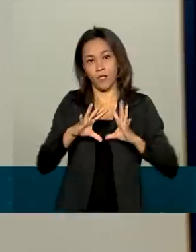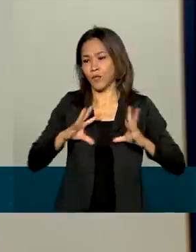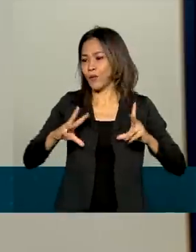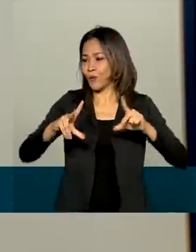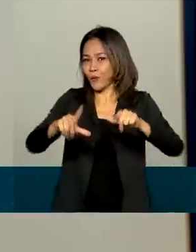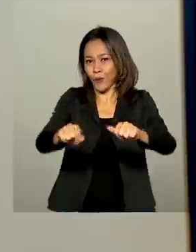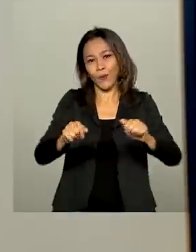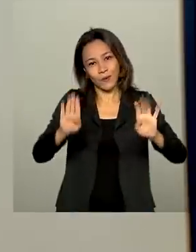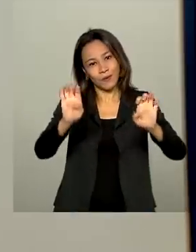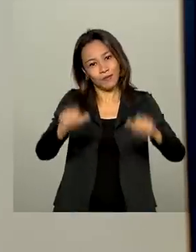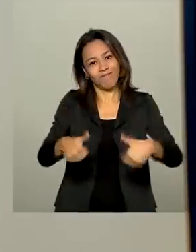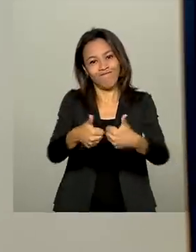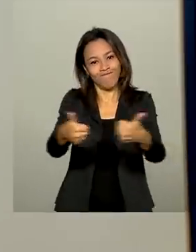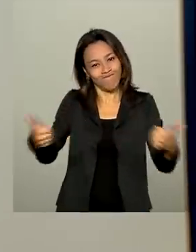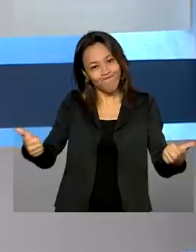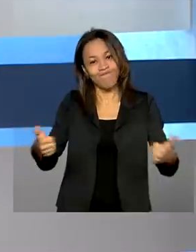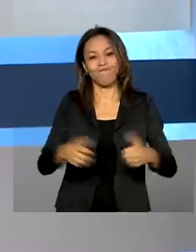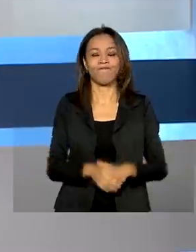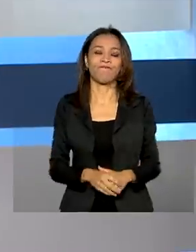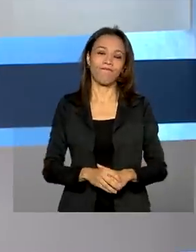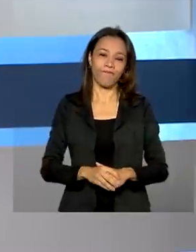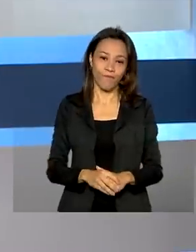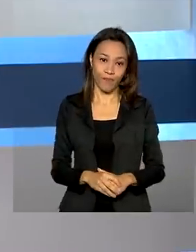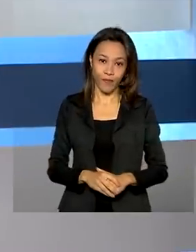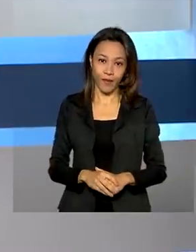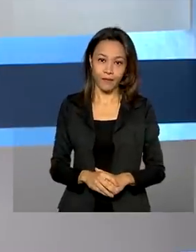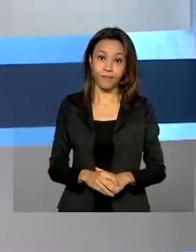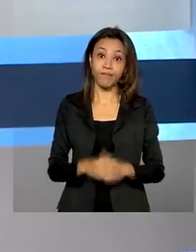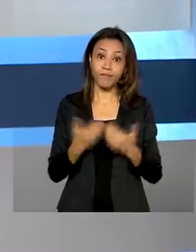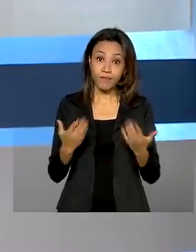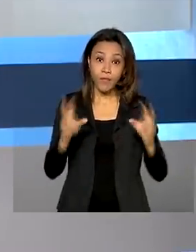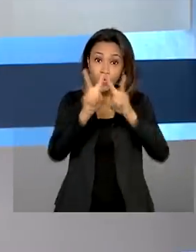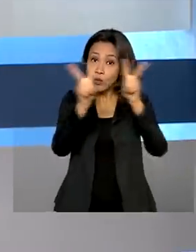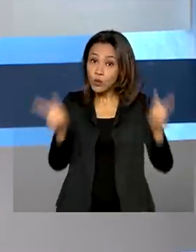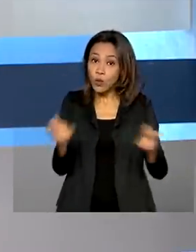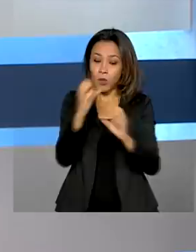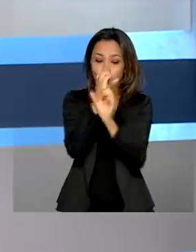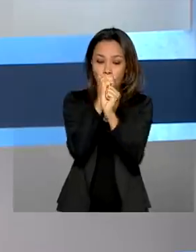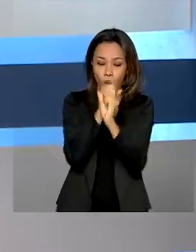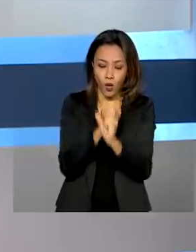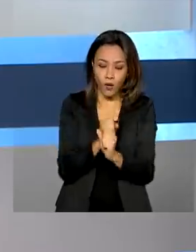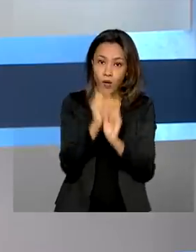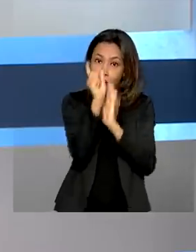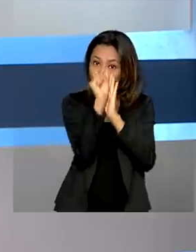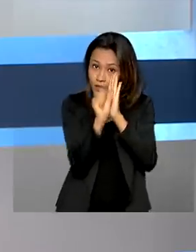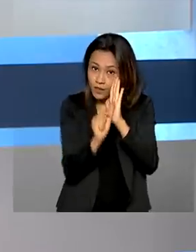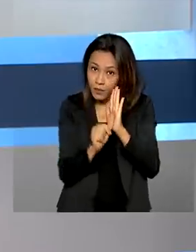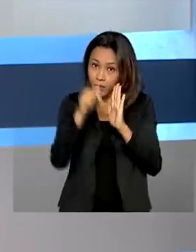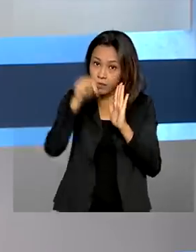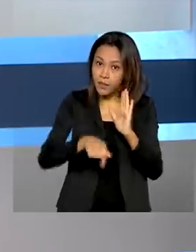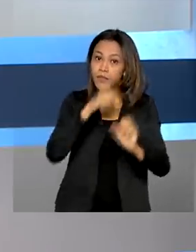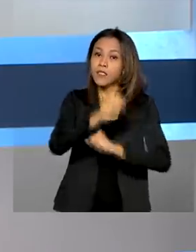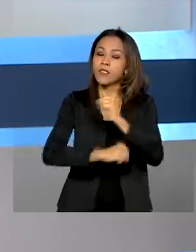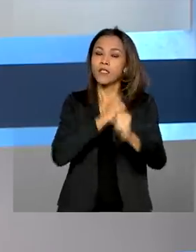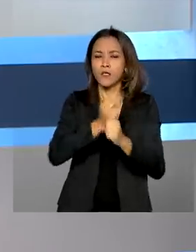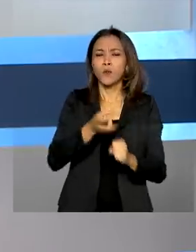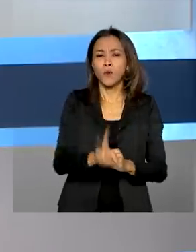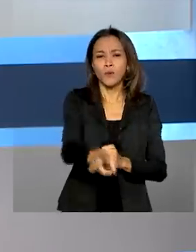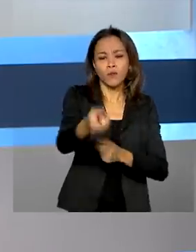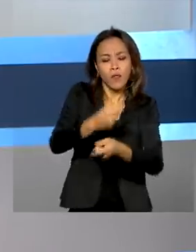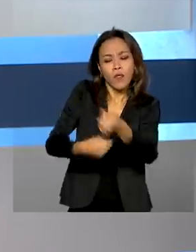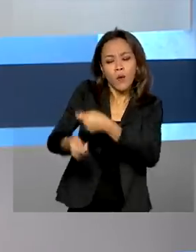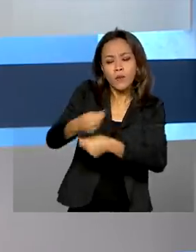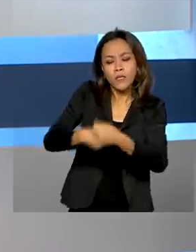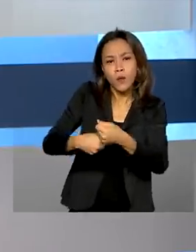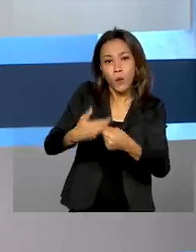são beneficiados por ele. E sobre o orçamento deste ano, continuam as negociações entre o governo e o